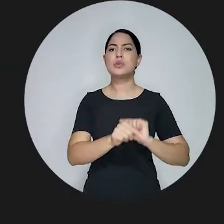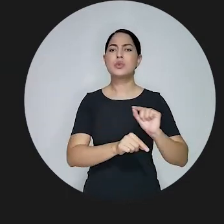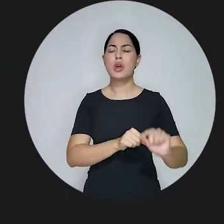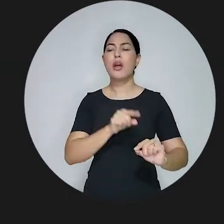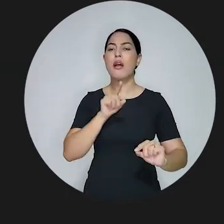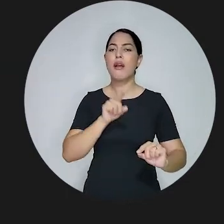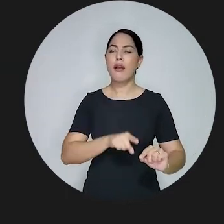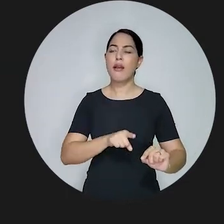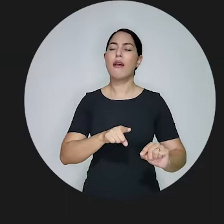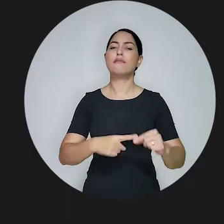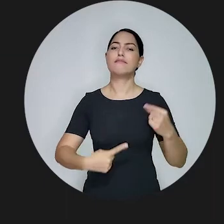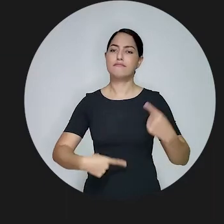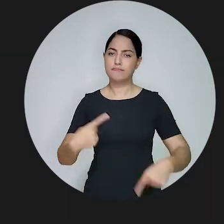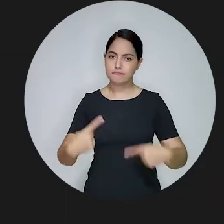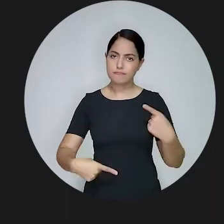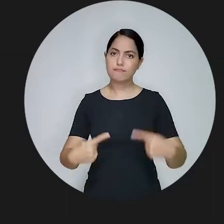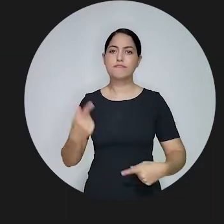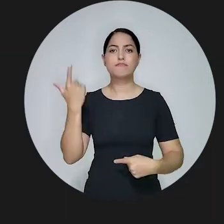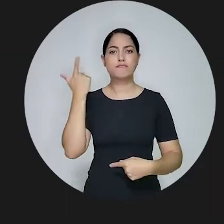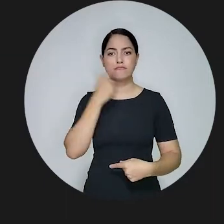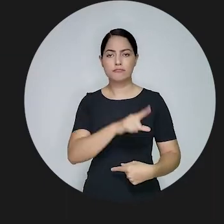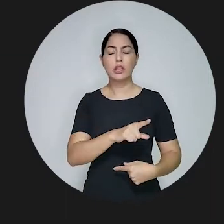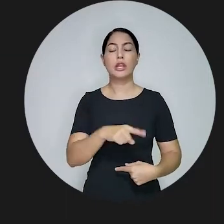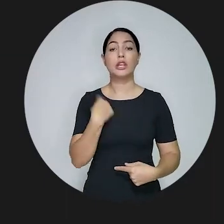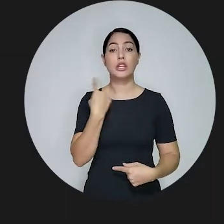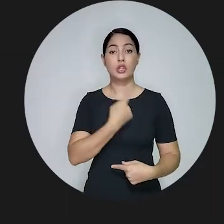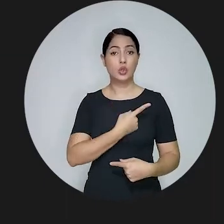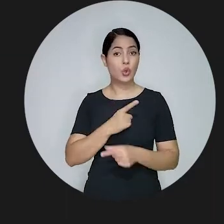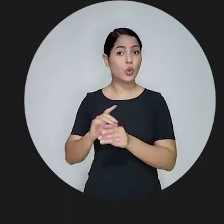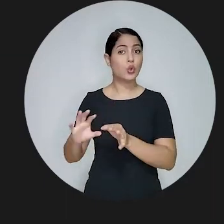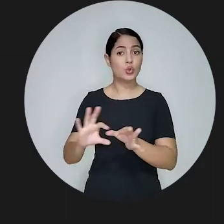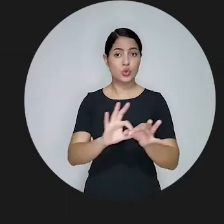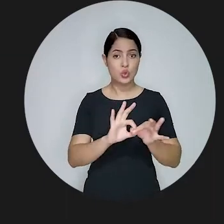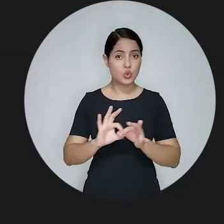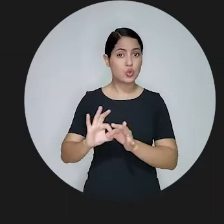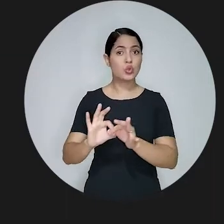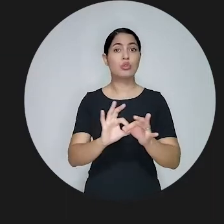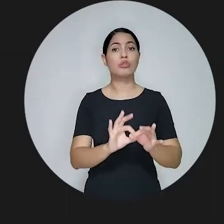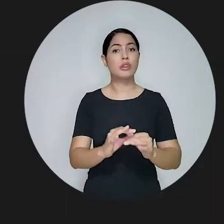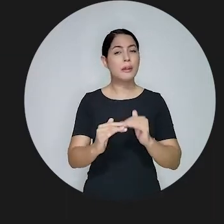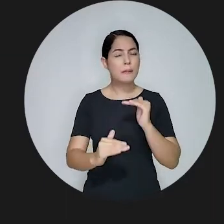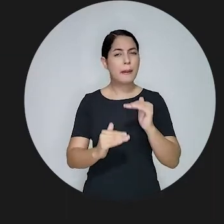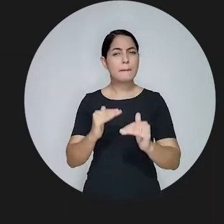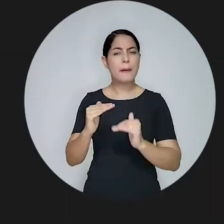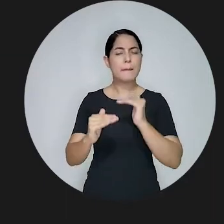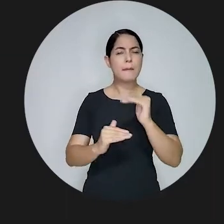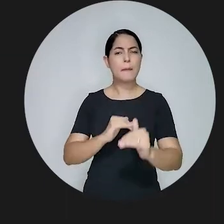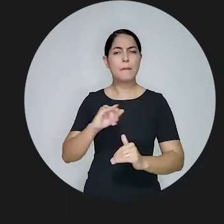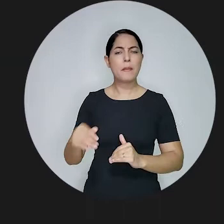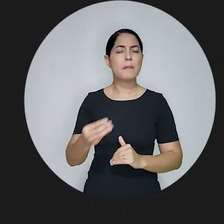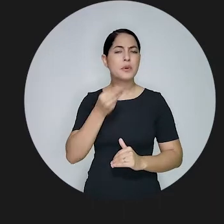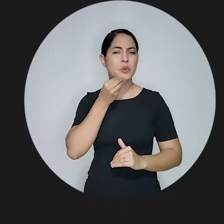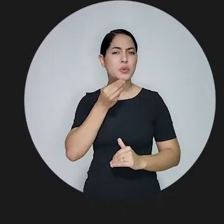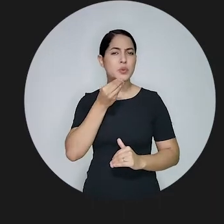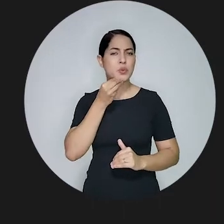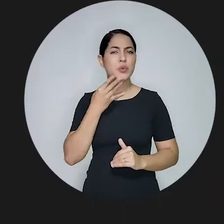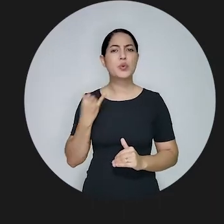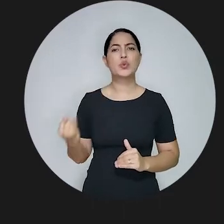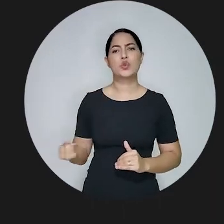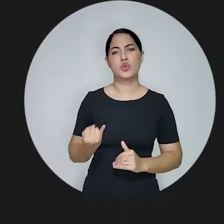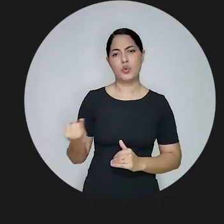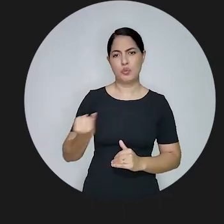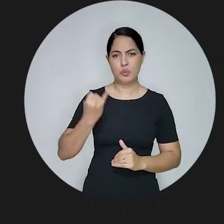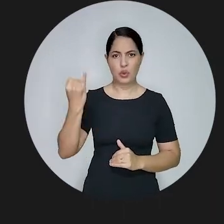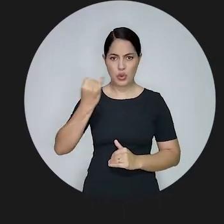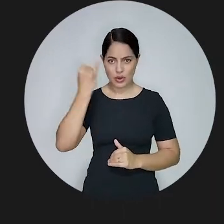Estados, e ninguém melhor que os representantes das ESAs para discutir isso e para que a gente possa construir conjuntamente algo